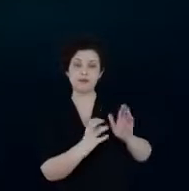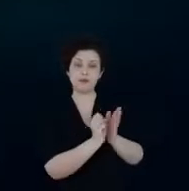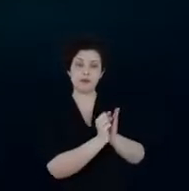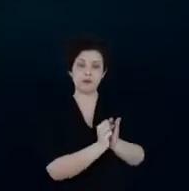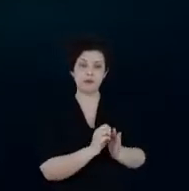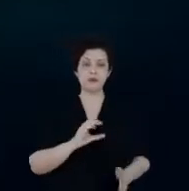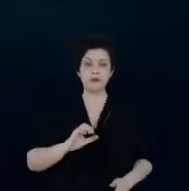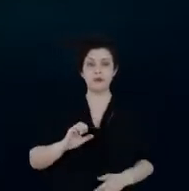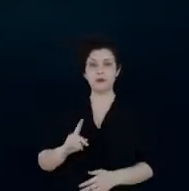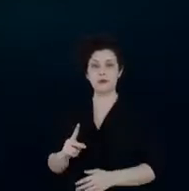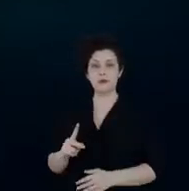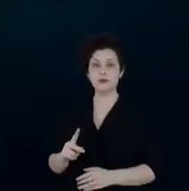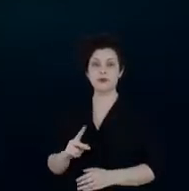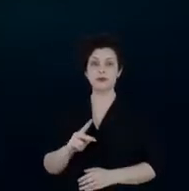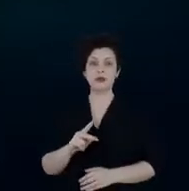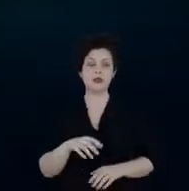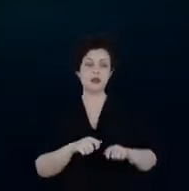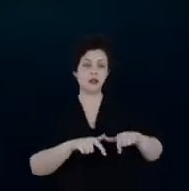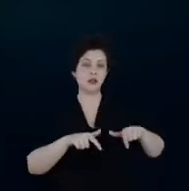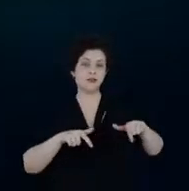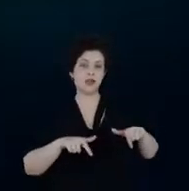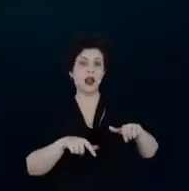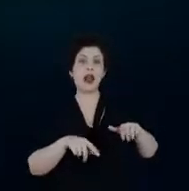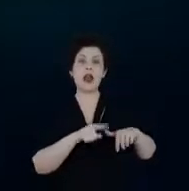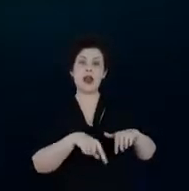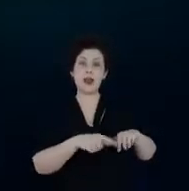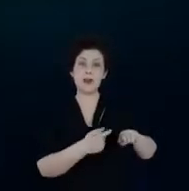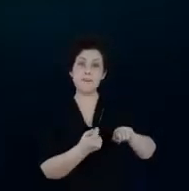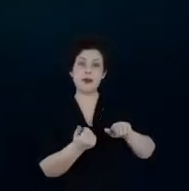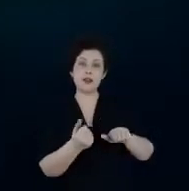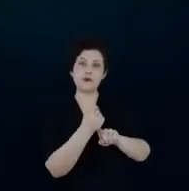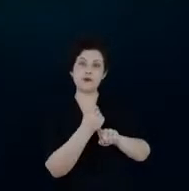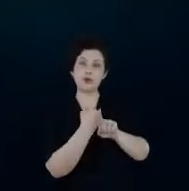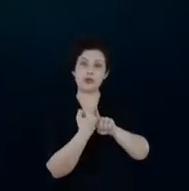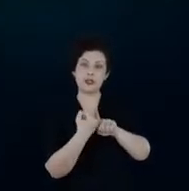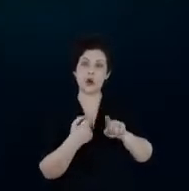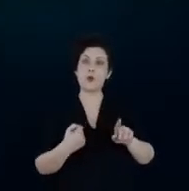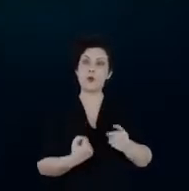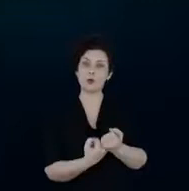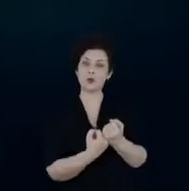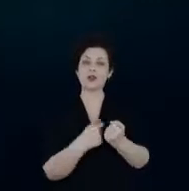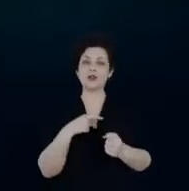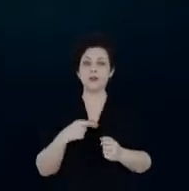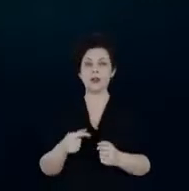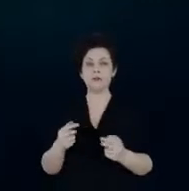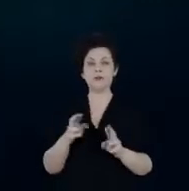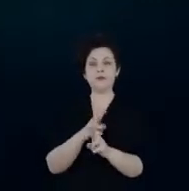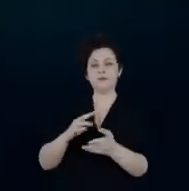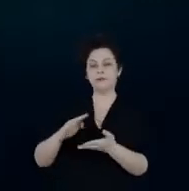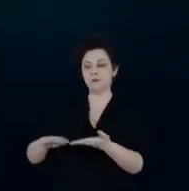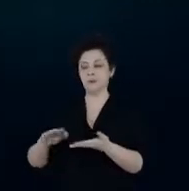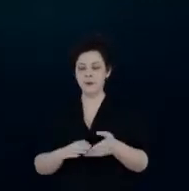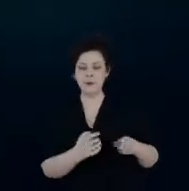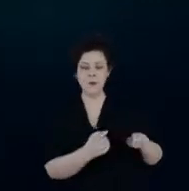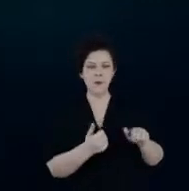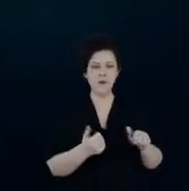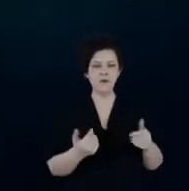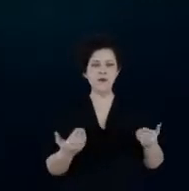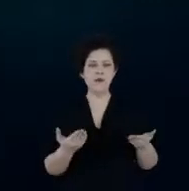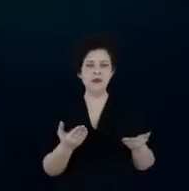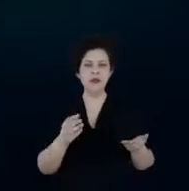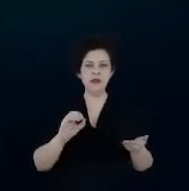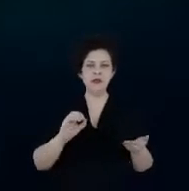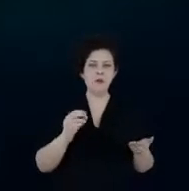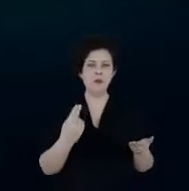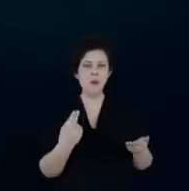que é a certificação de entidade beneficente de assistência social, e a relação custo-benefício menor, ou igual a 0,8 ou 1,